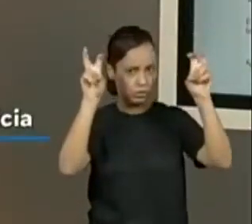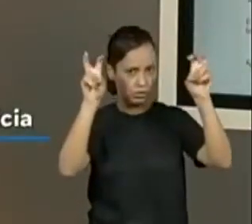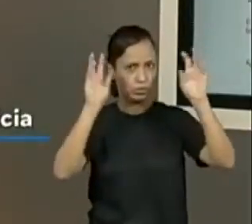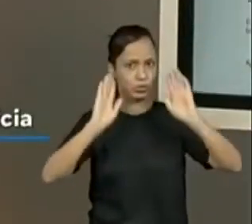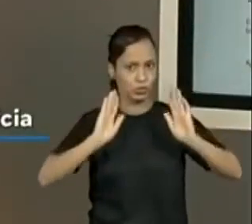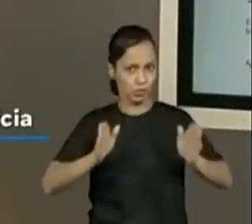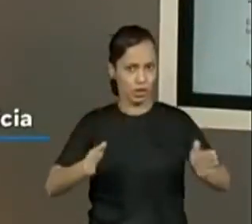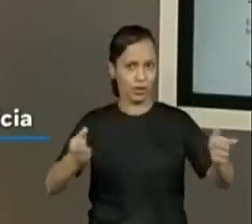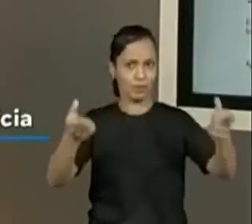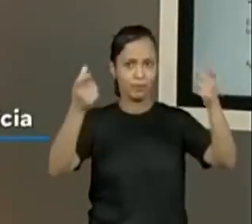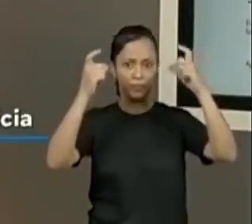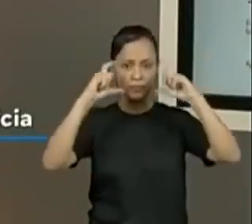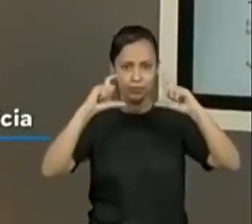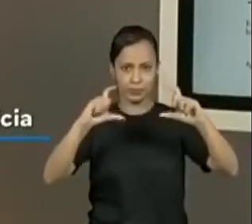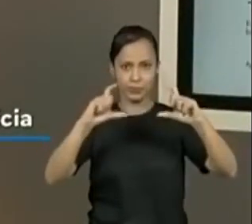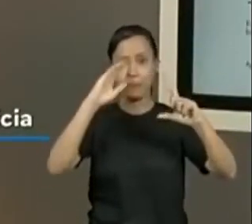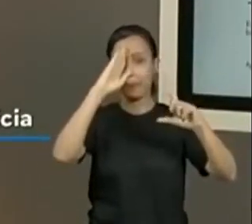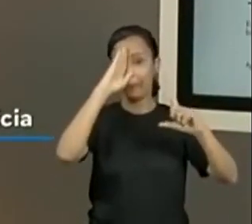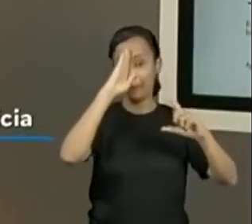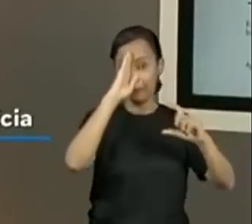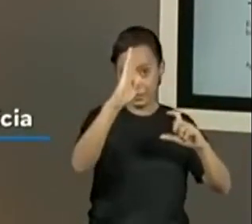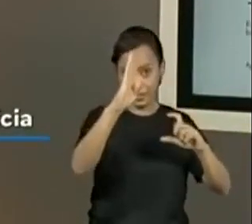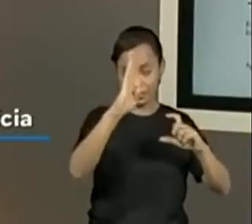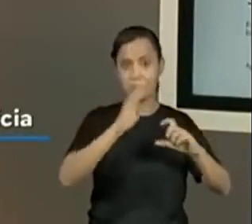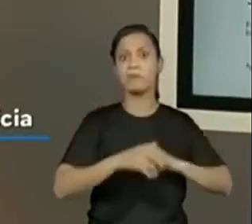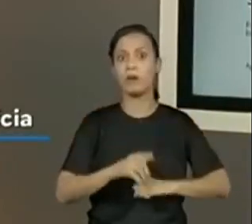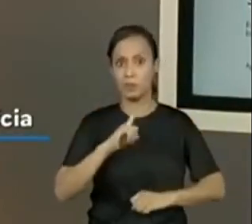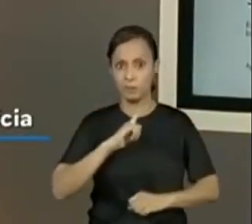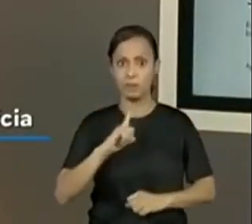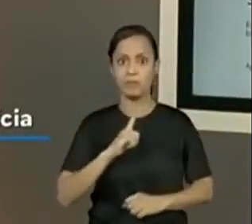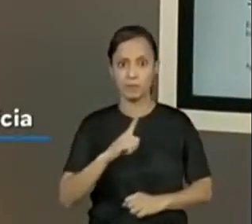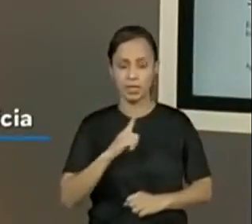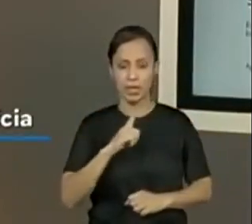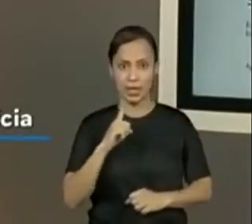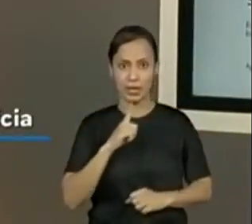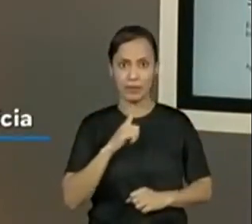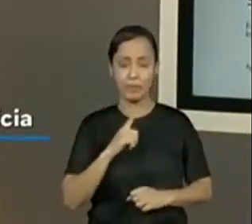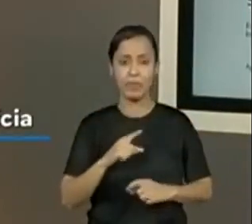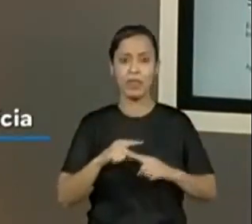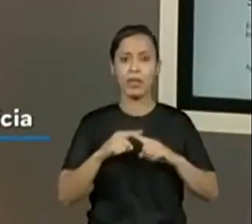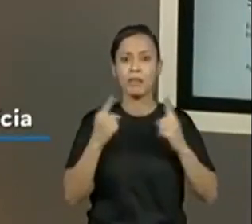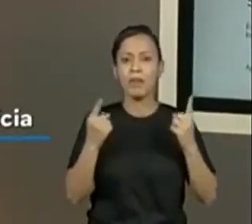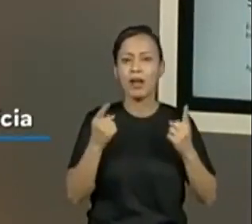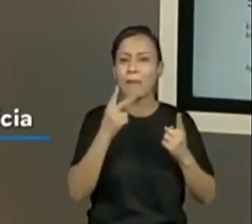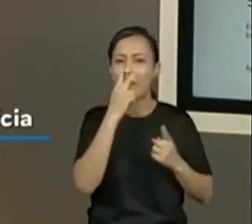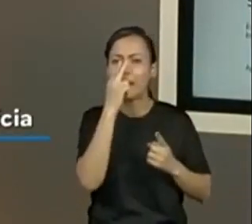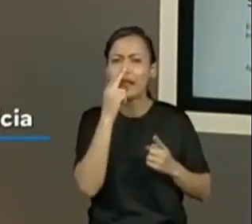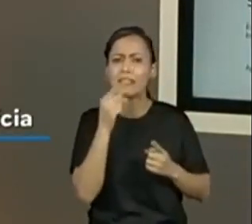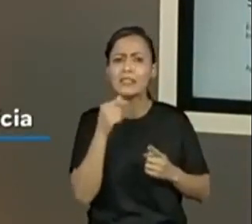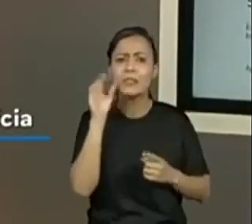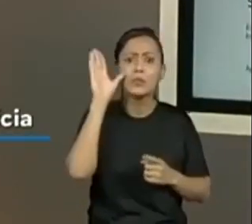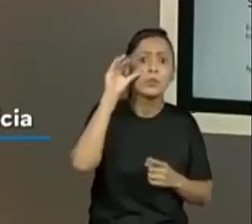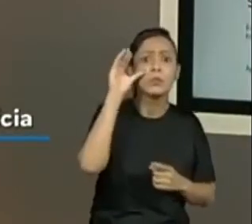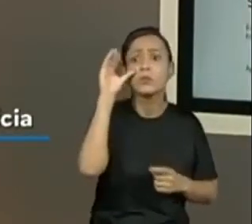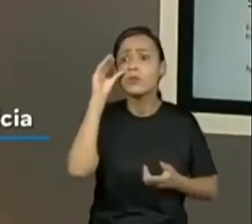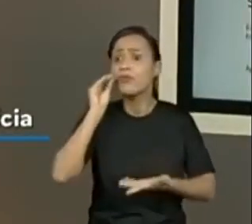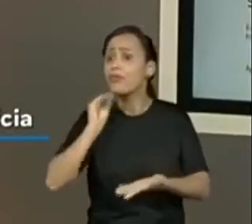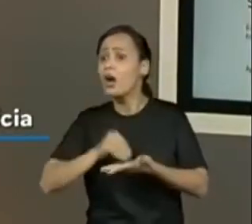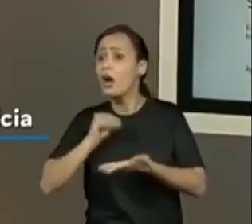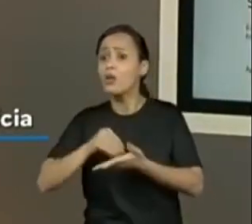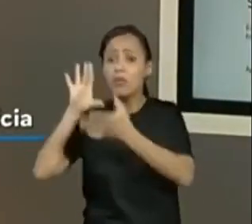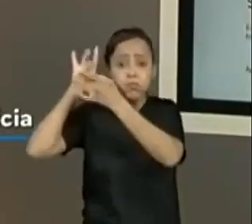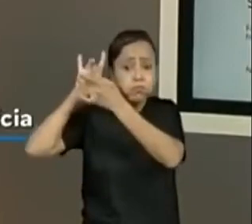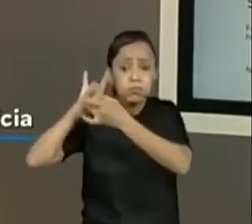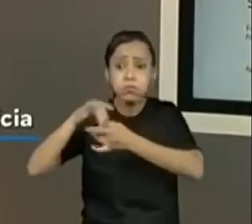manchete, o olho traz mais indícios, é um subtítulo, estiga mais você querer continuar lendo. E esse